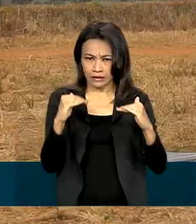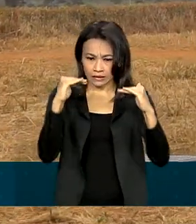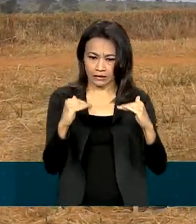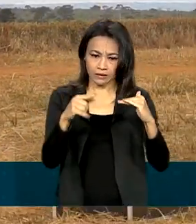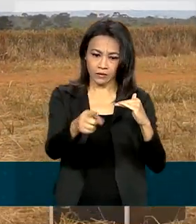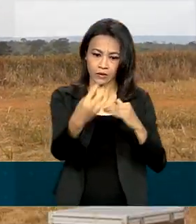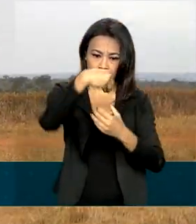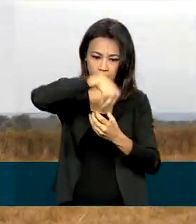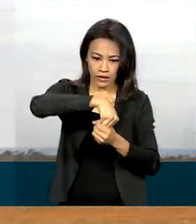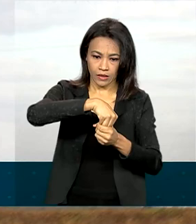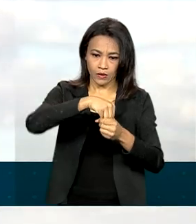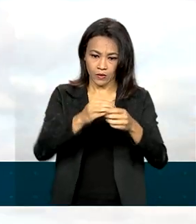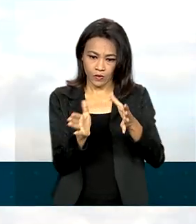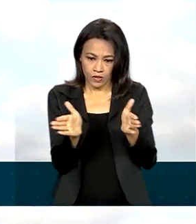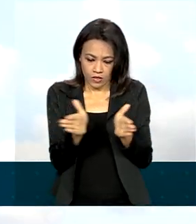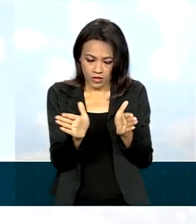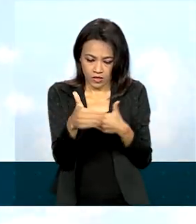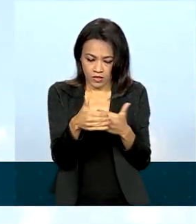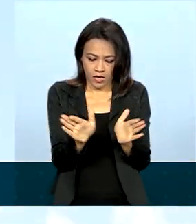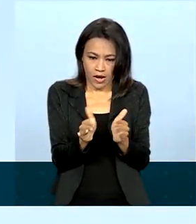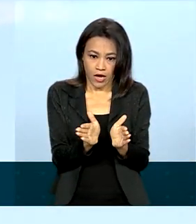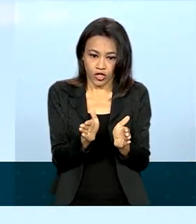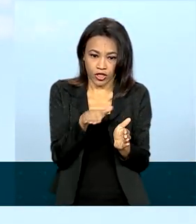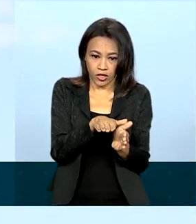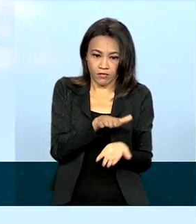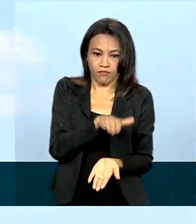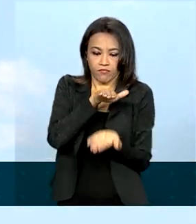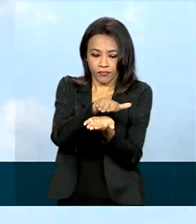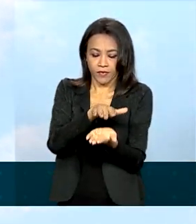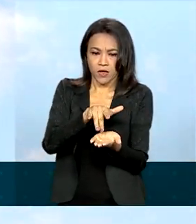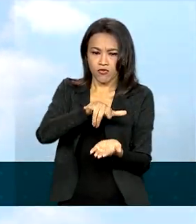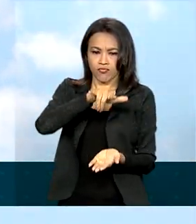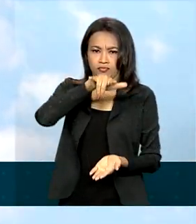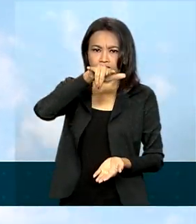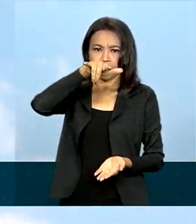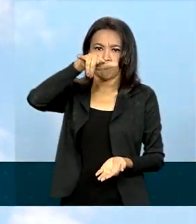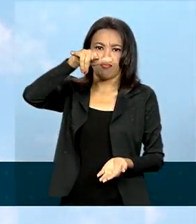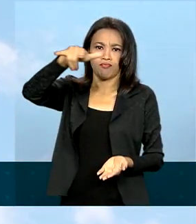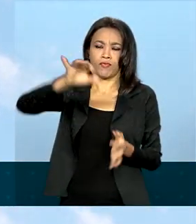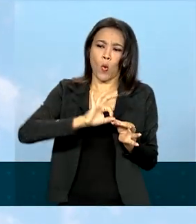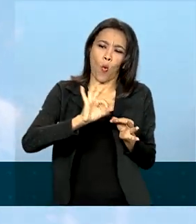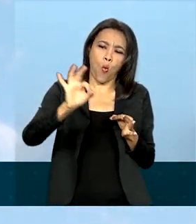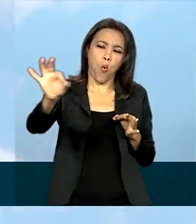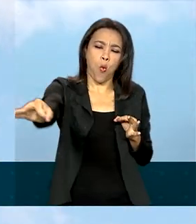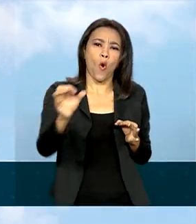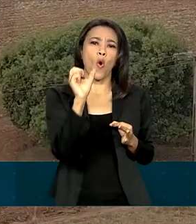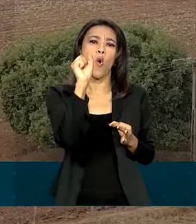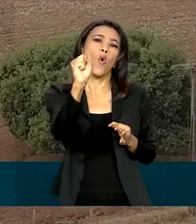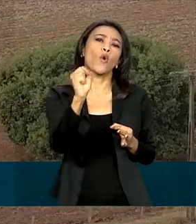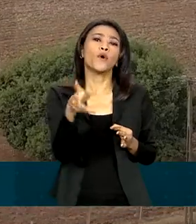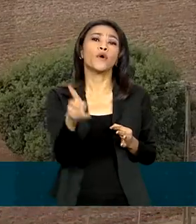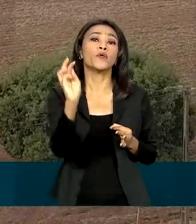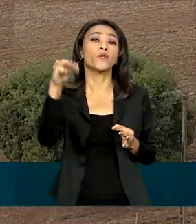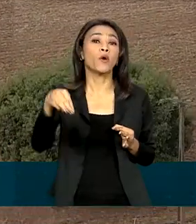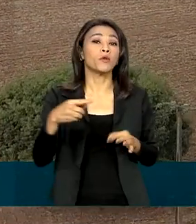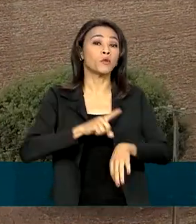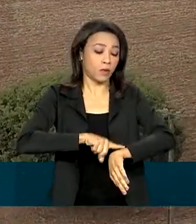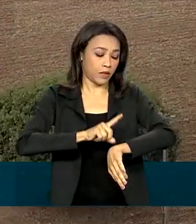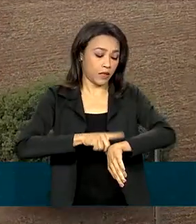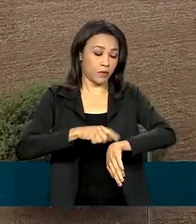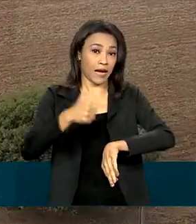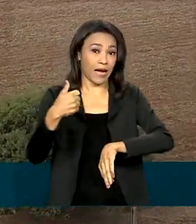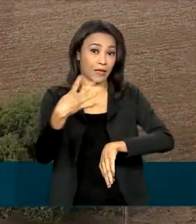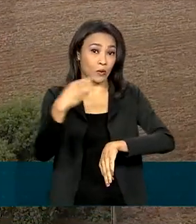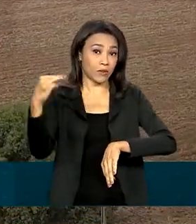Durante a simulação, o drone conseguiu percorrer mais de 8 quilômetros em cerca de 14 minutos e o custo foi